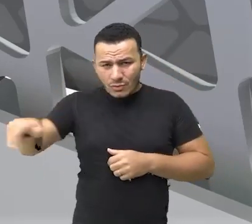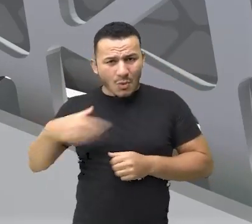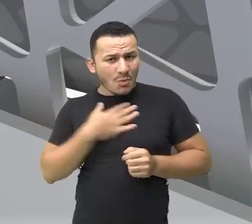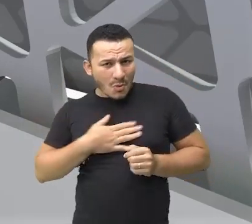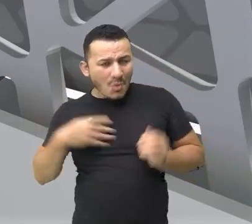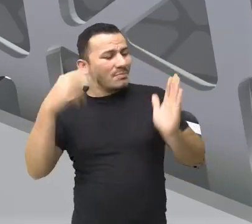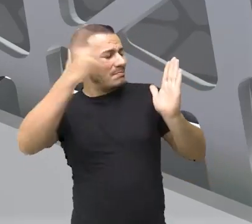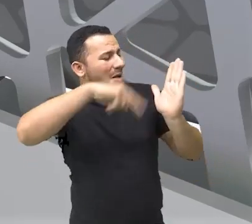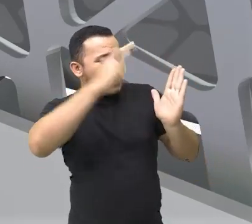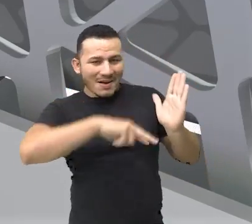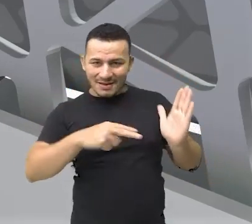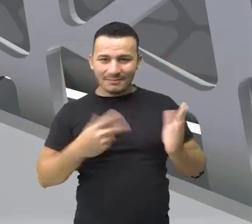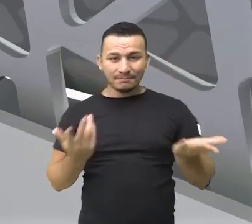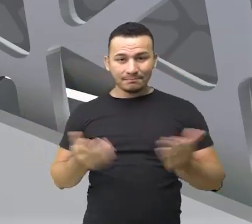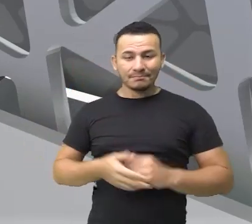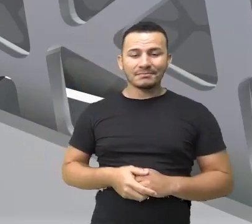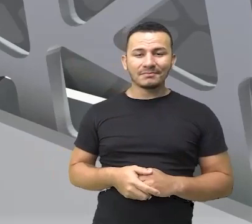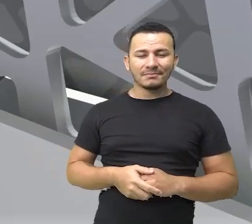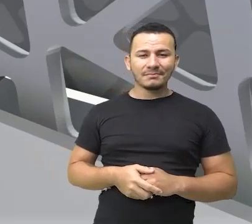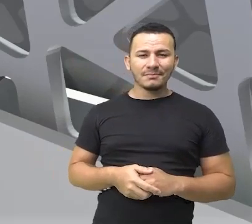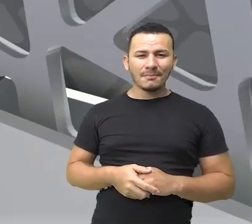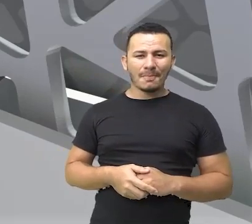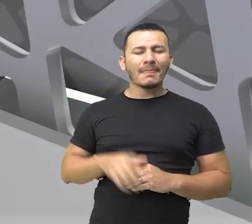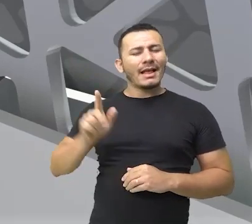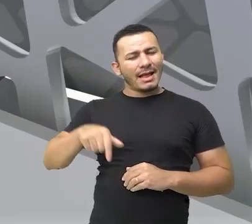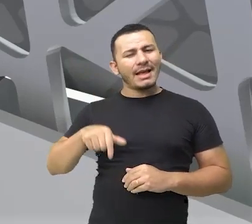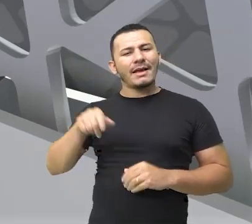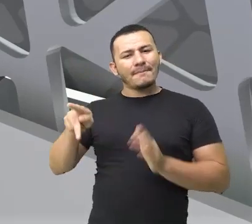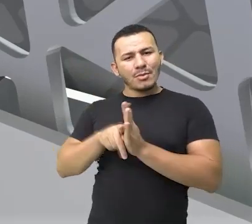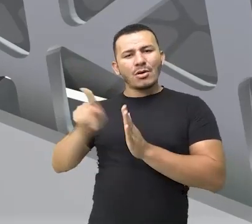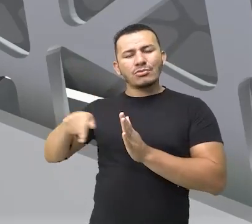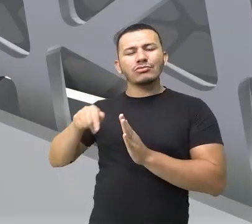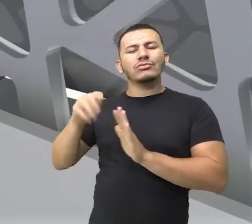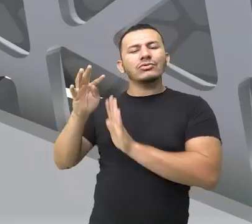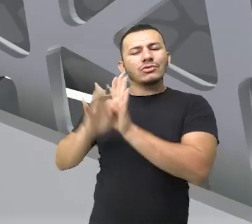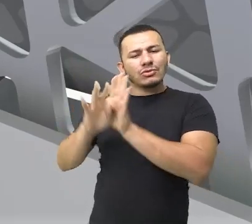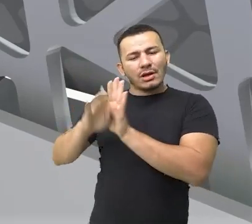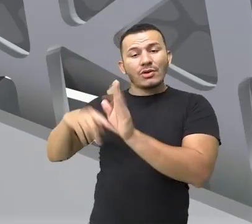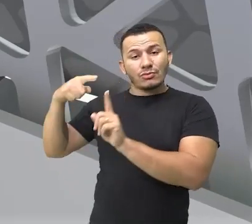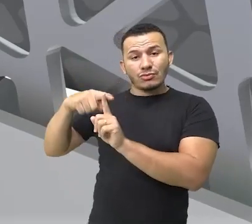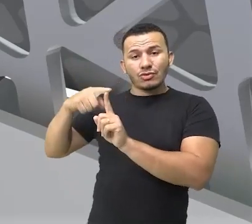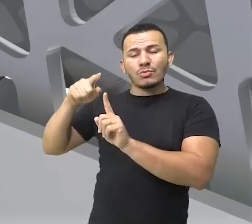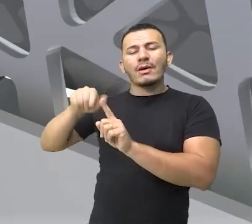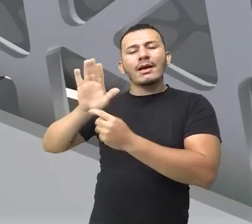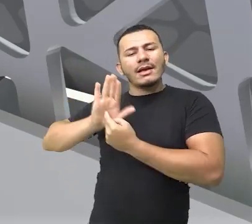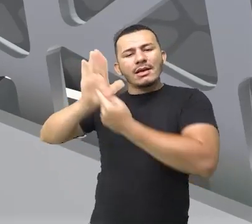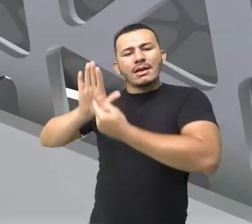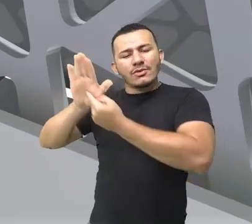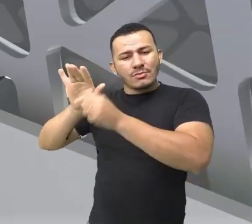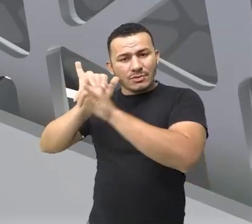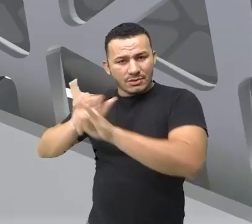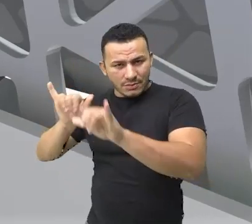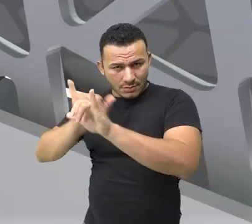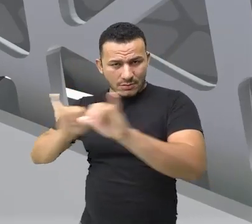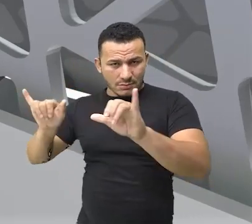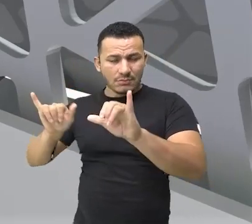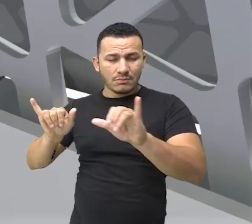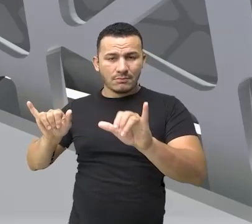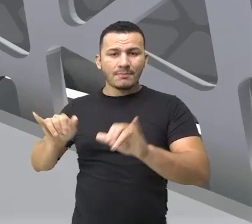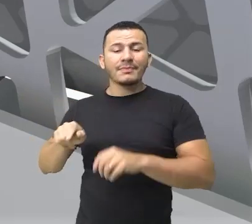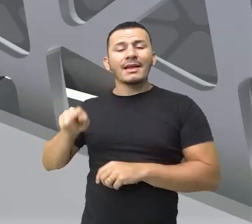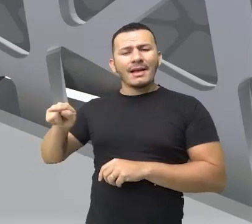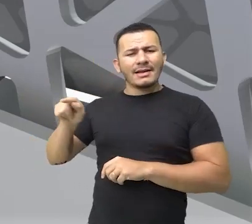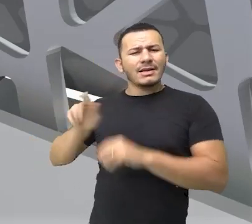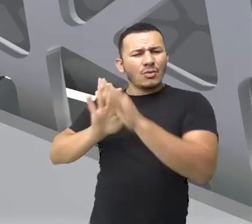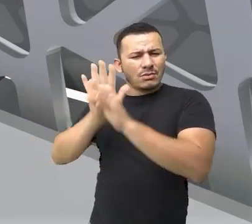certo? Então, acabamos de observar exemplo de um texto expositivo, certo? Então, percebam que, nesse